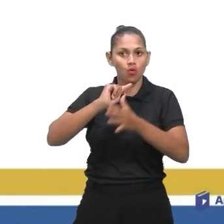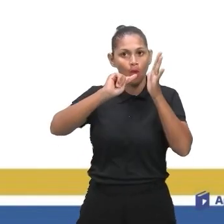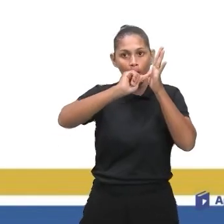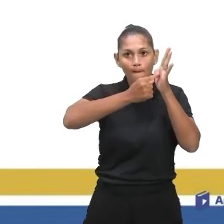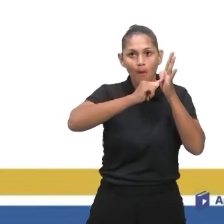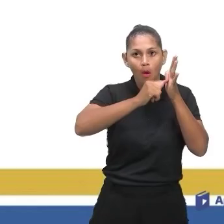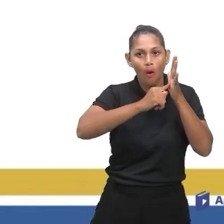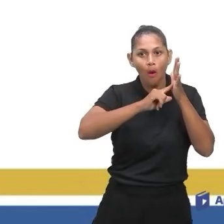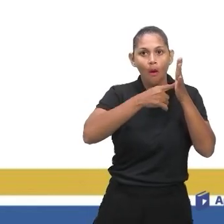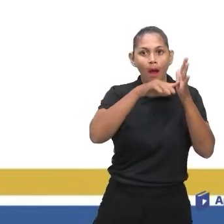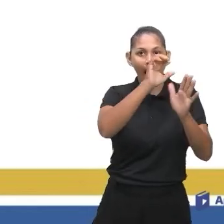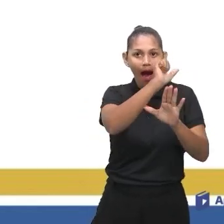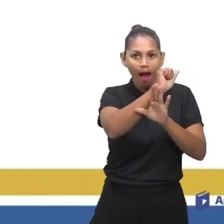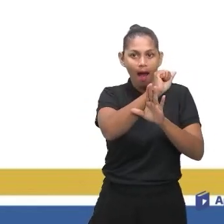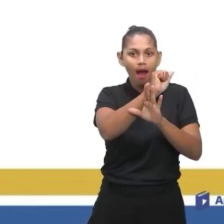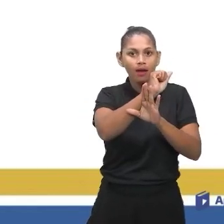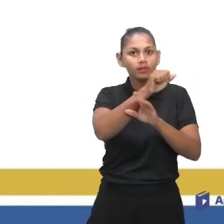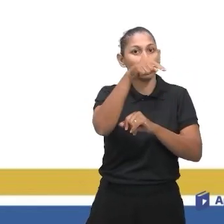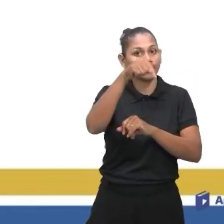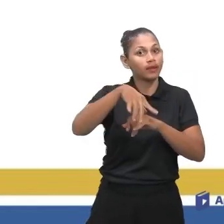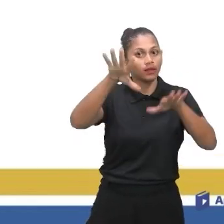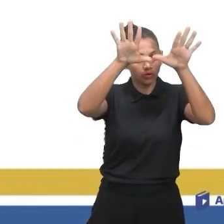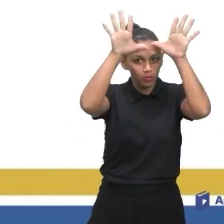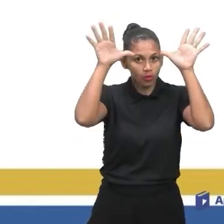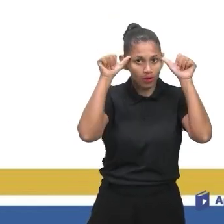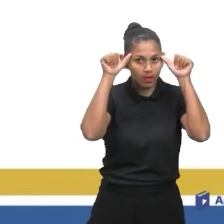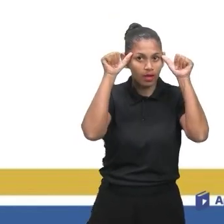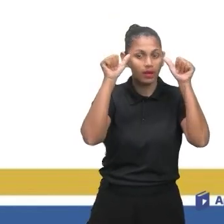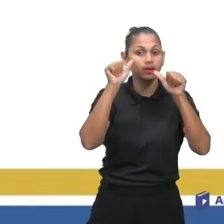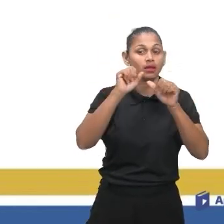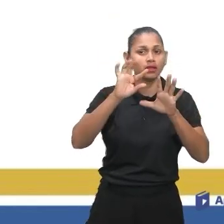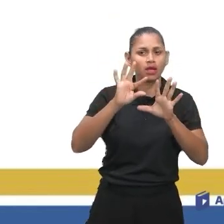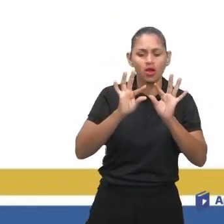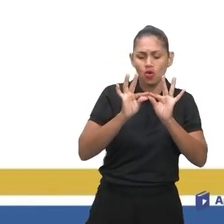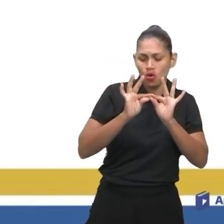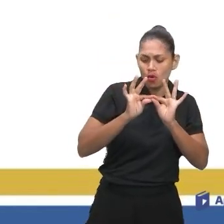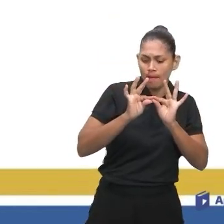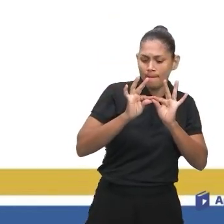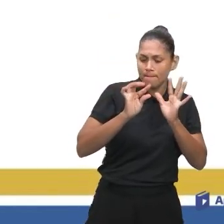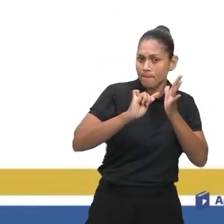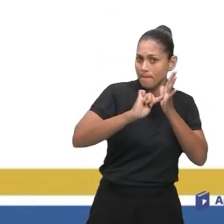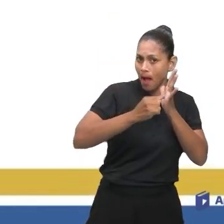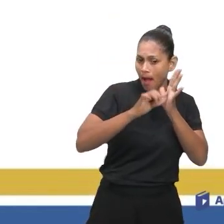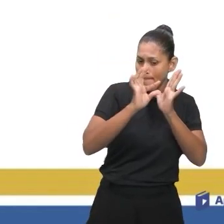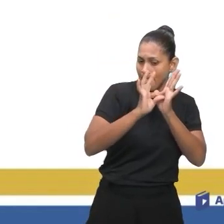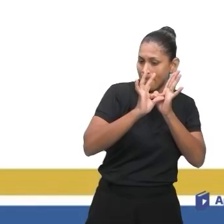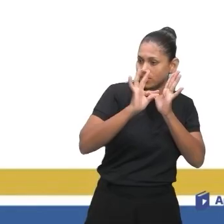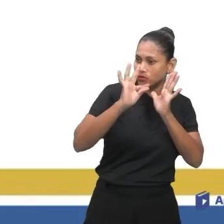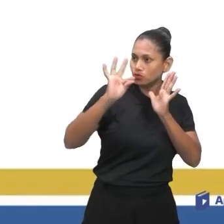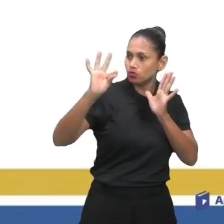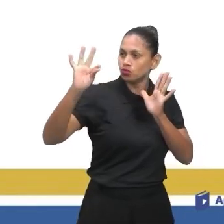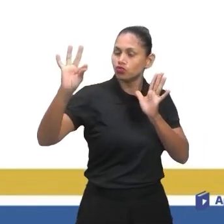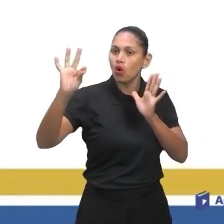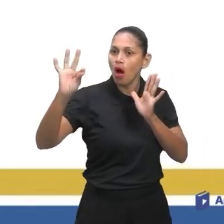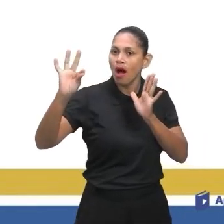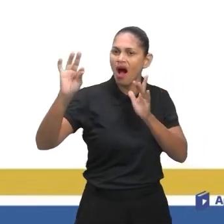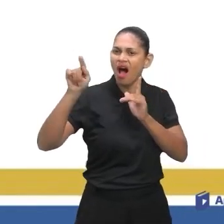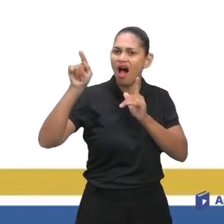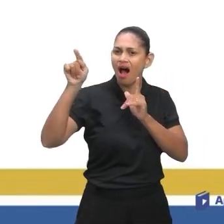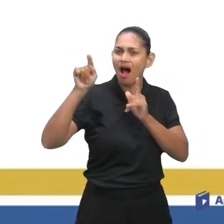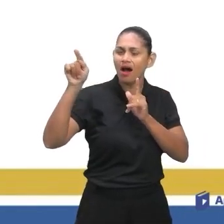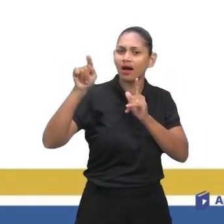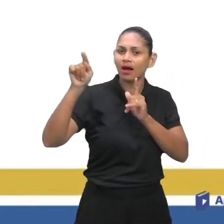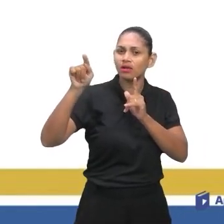né? E tenho aqui um outro ponto, que é um ponto B, lá no Pará, né? Então, aqui eu tenho uma distância. Essa